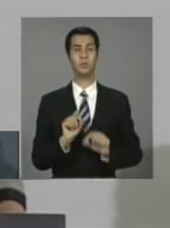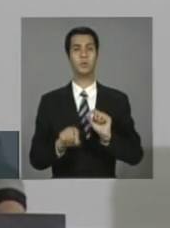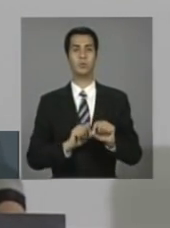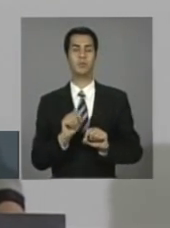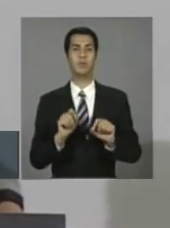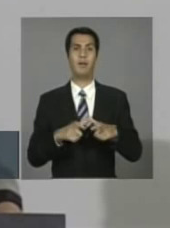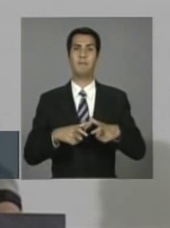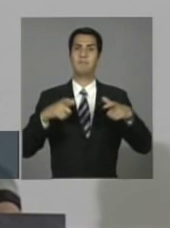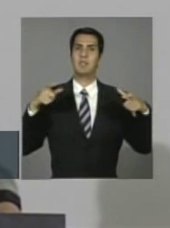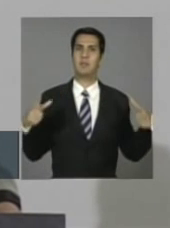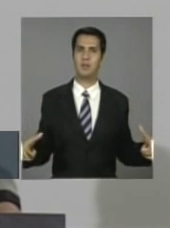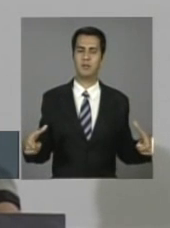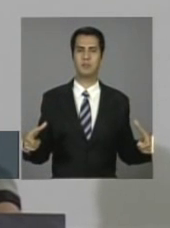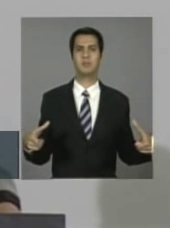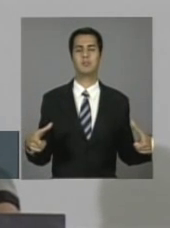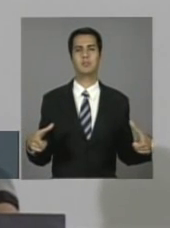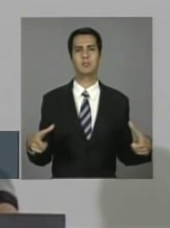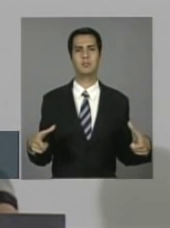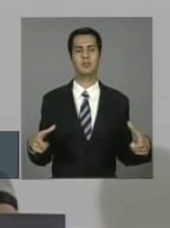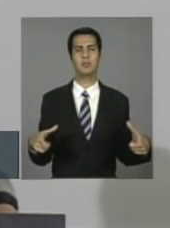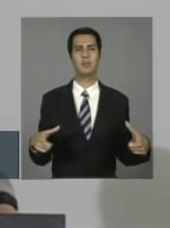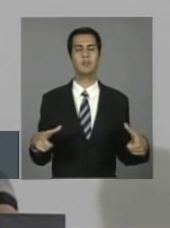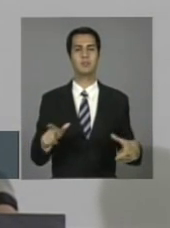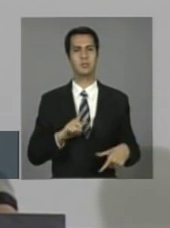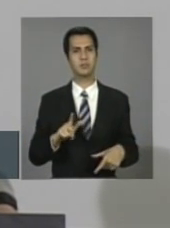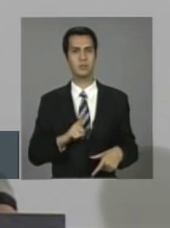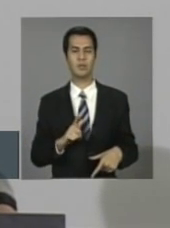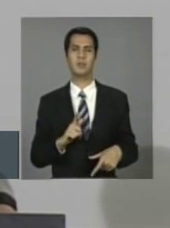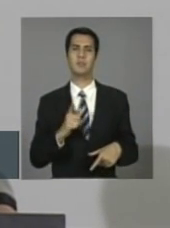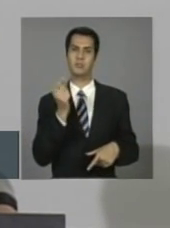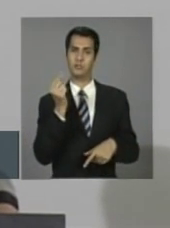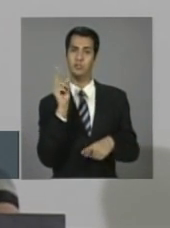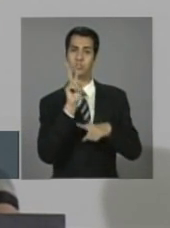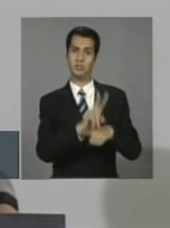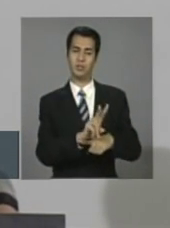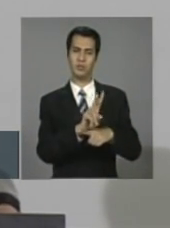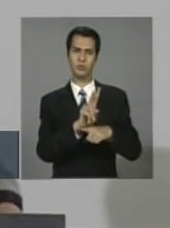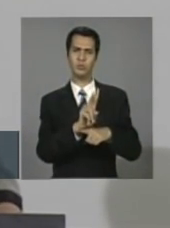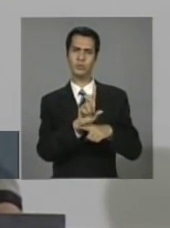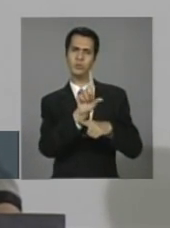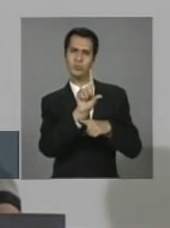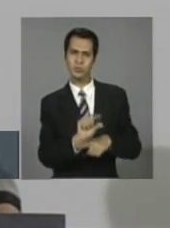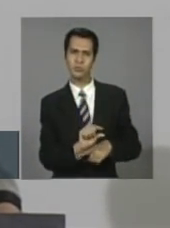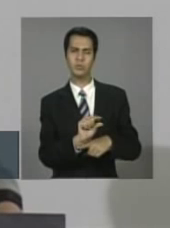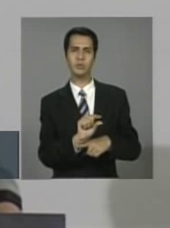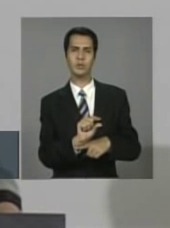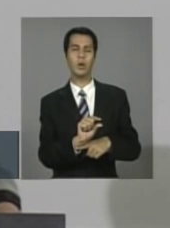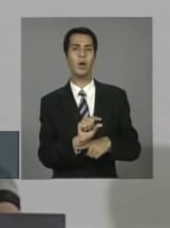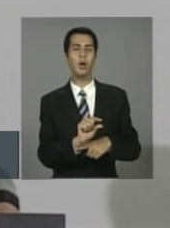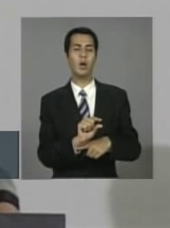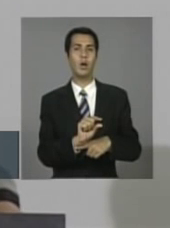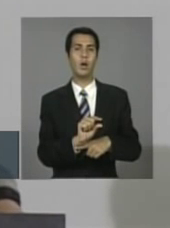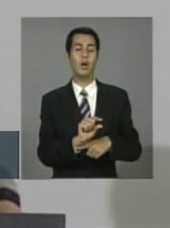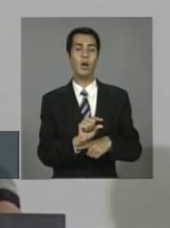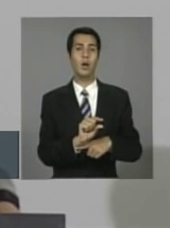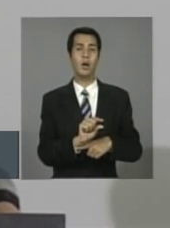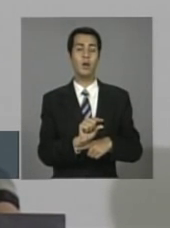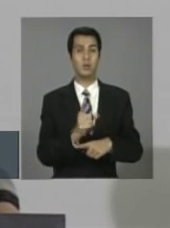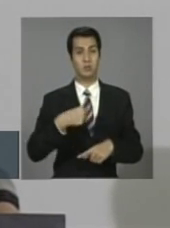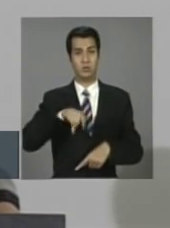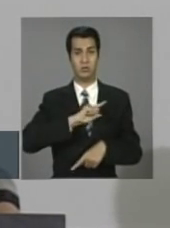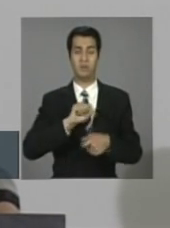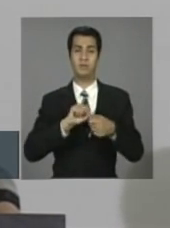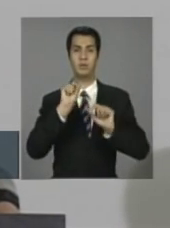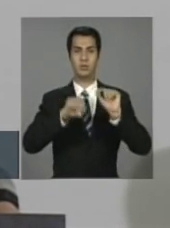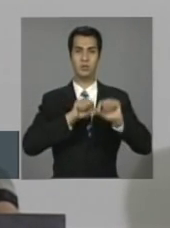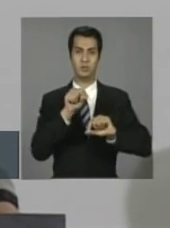ampliando a escala do microcrédito, transformando o microcrédito no instrumento